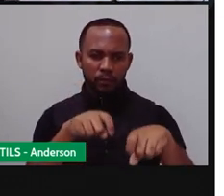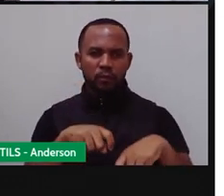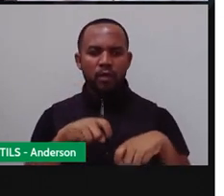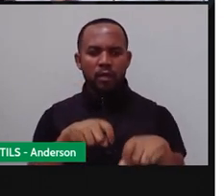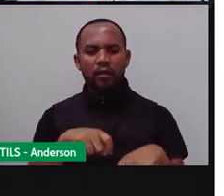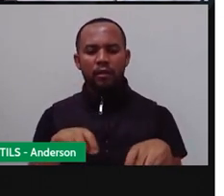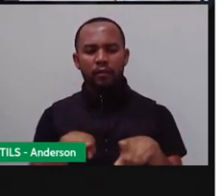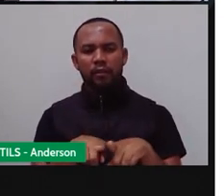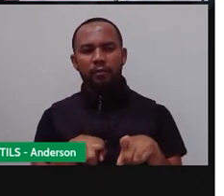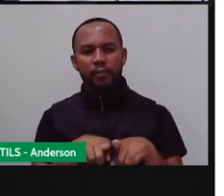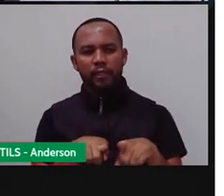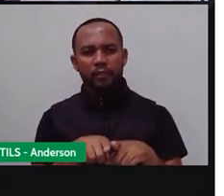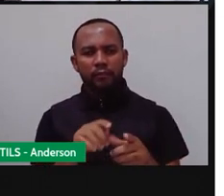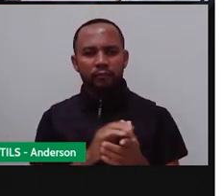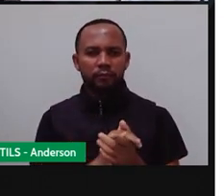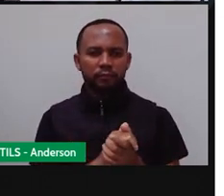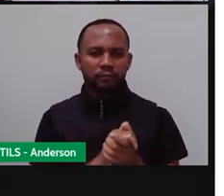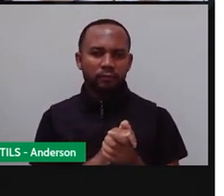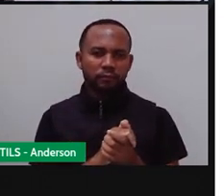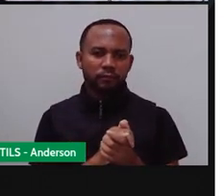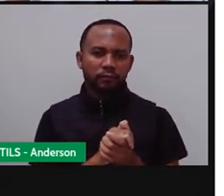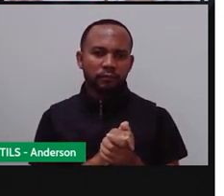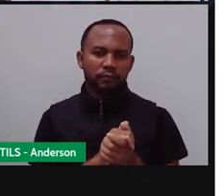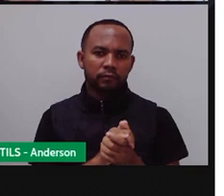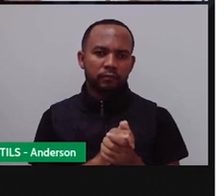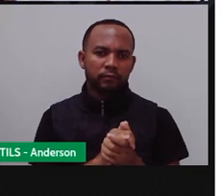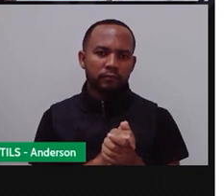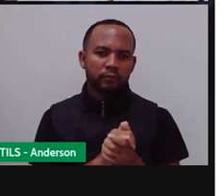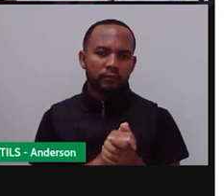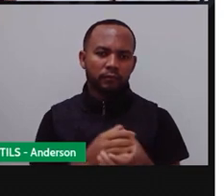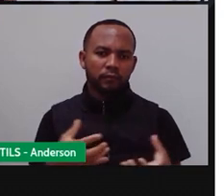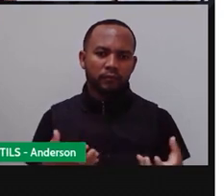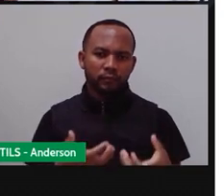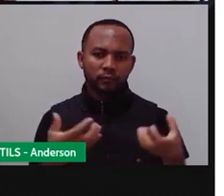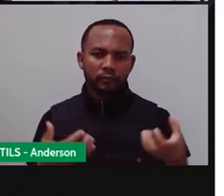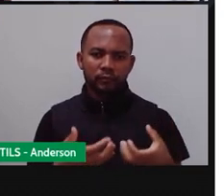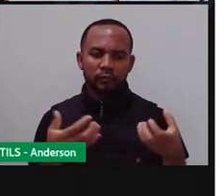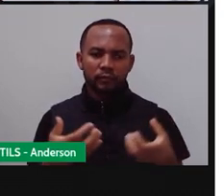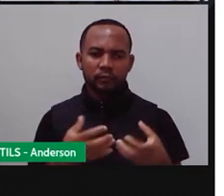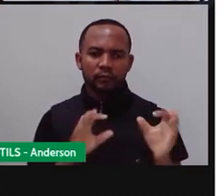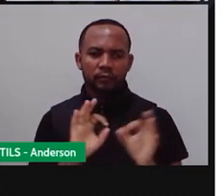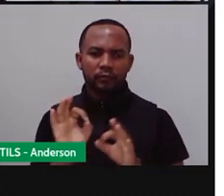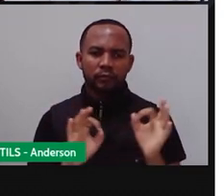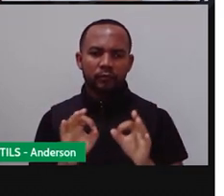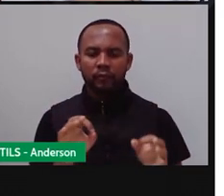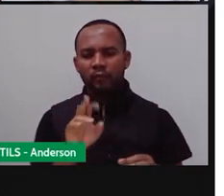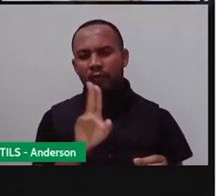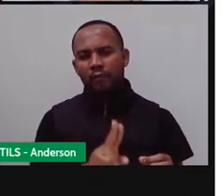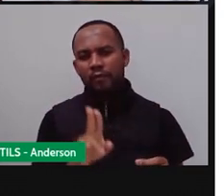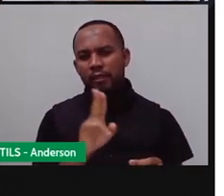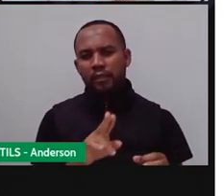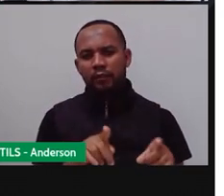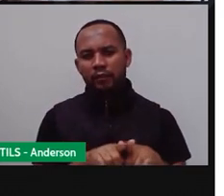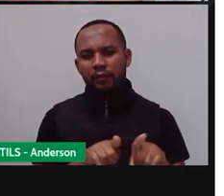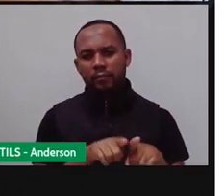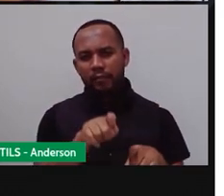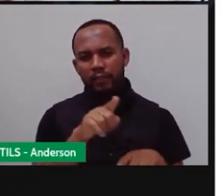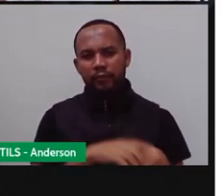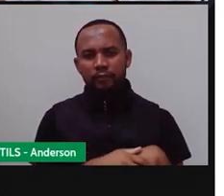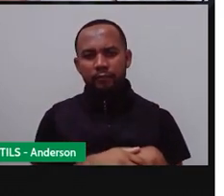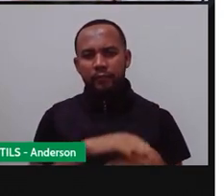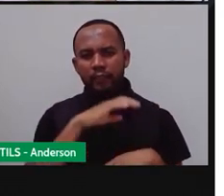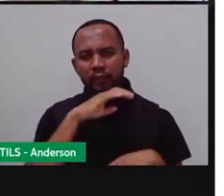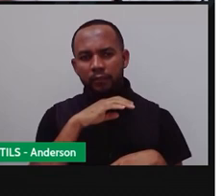aí, em alguns casos também utilizado o quê? Na agricultura, que era o quê? Os animais que